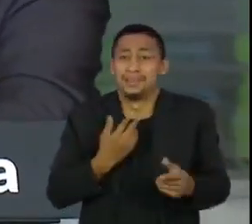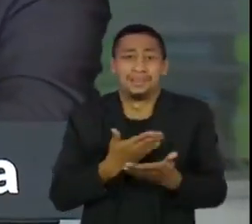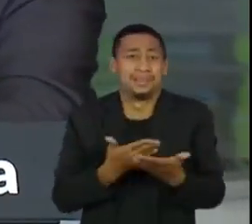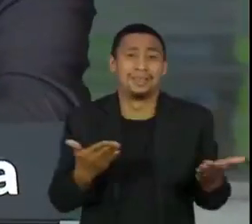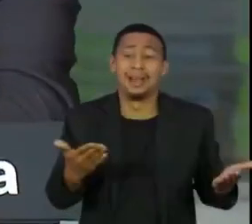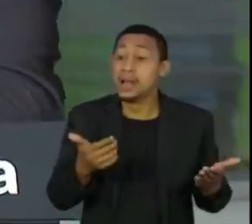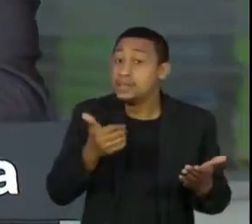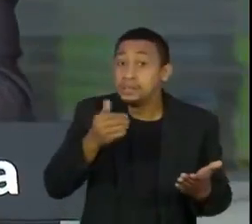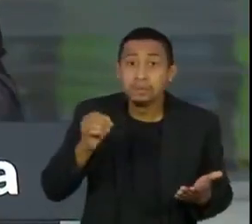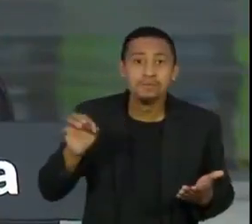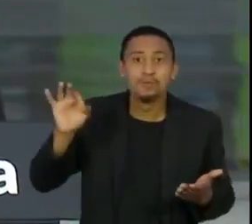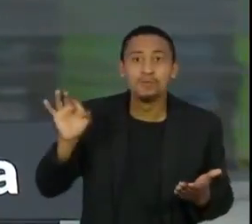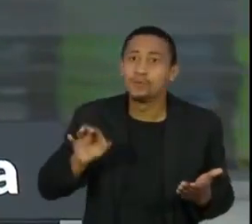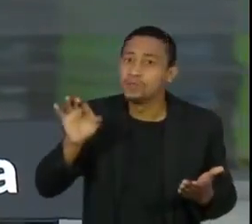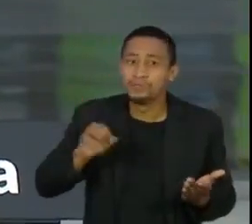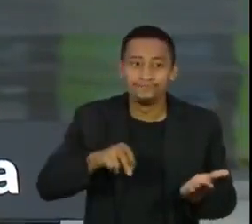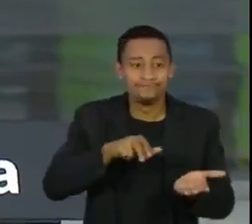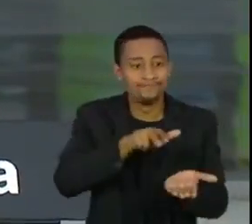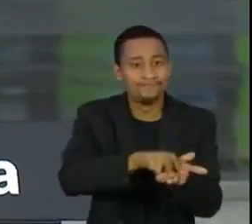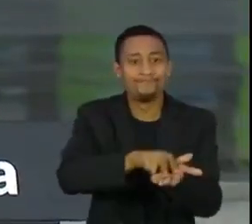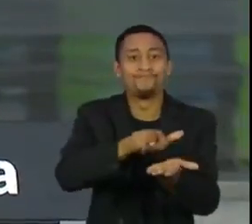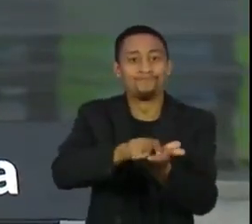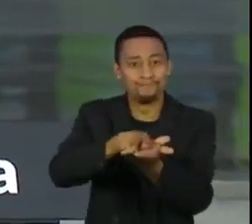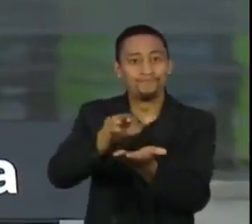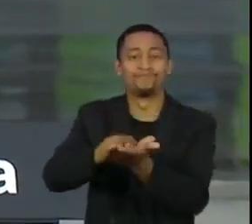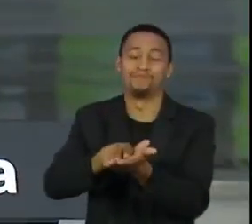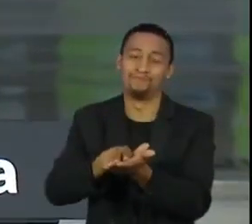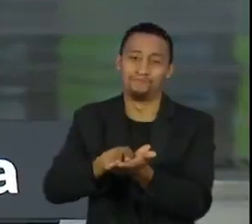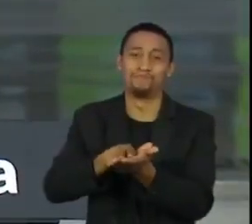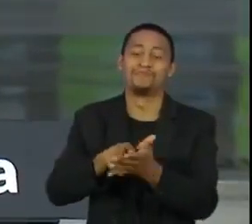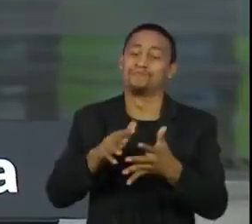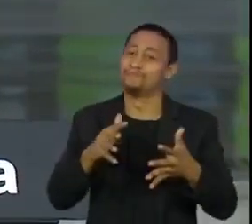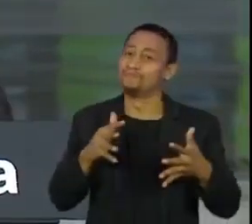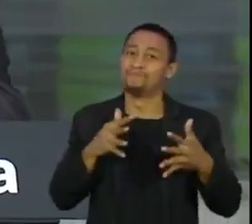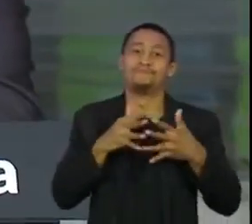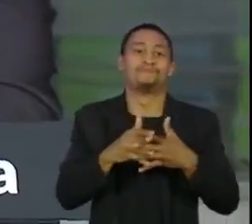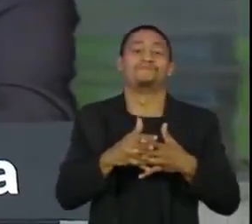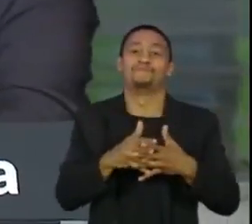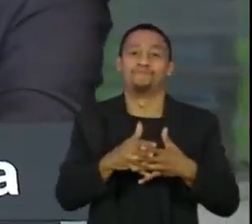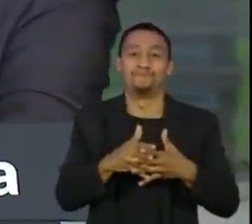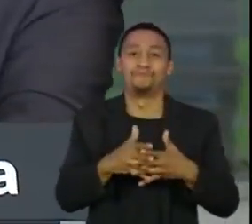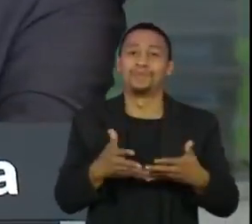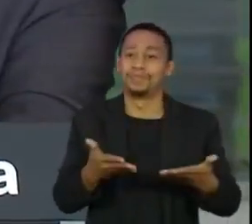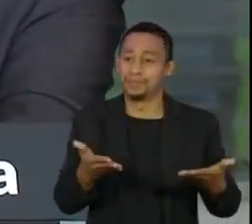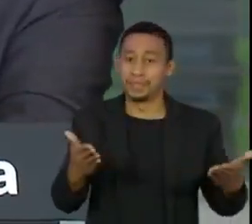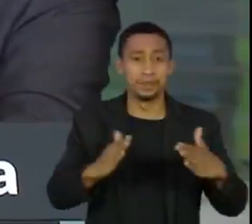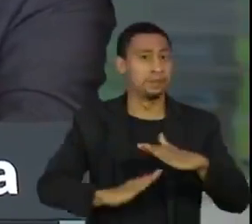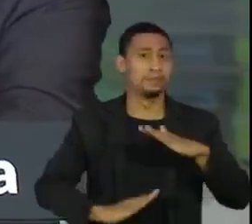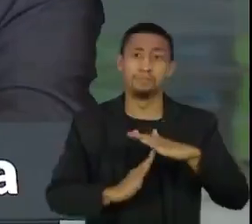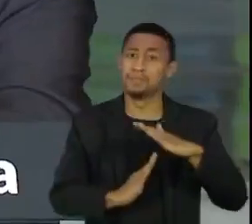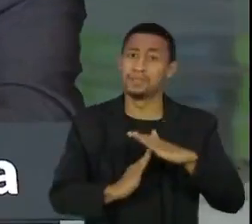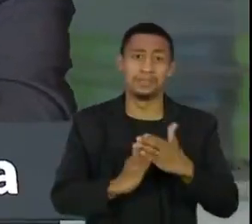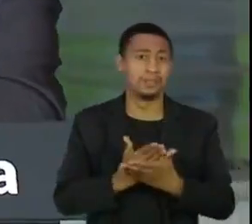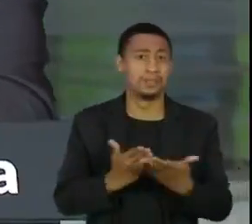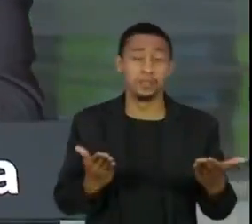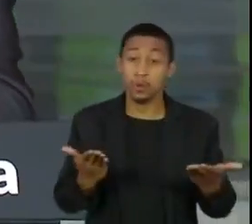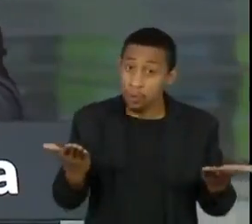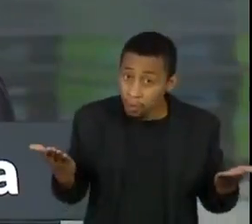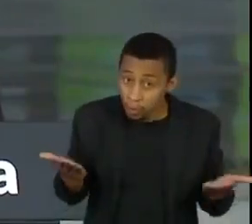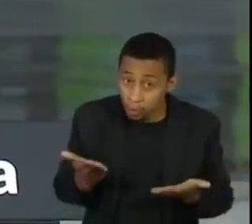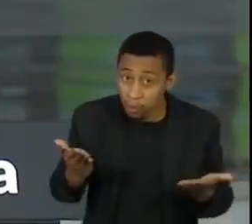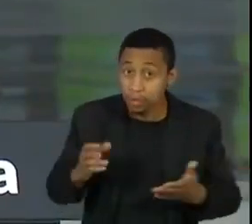da sua ocupação. Estamos, portanto, no limite. Hoje, 53